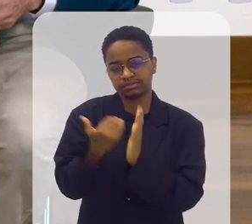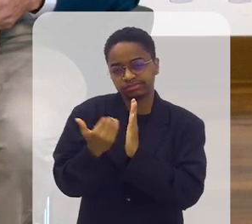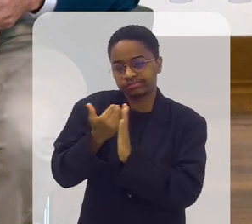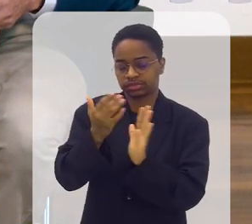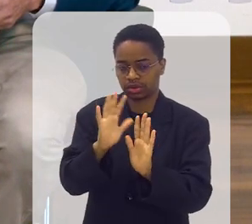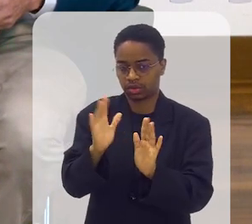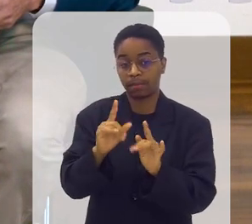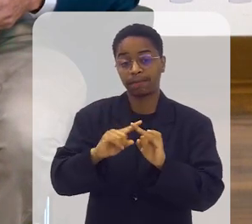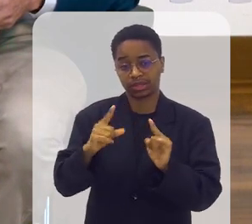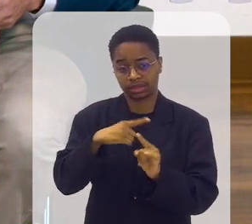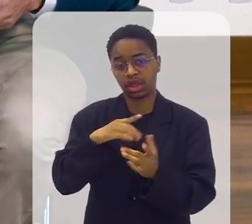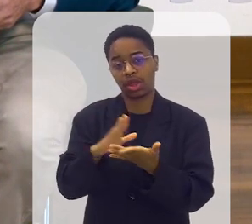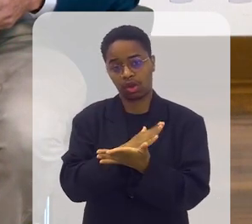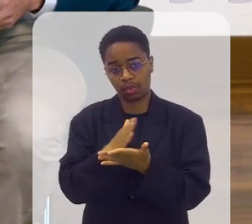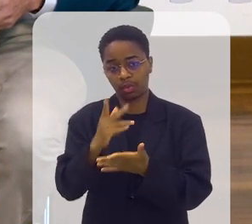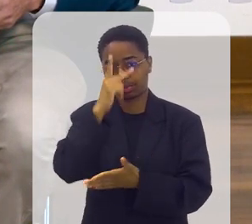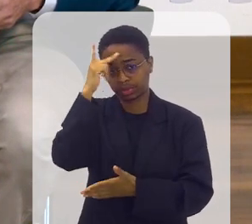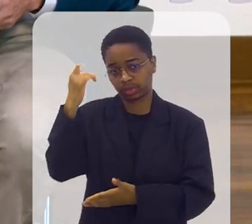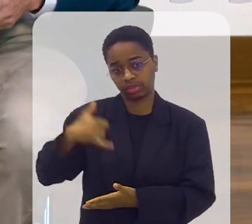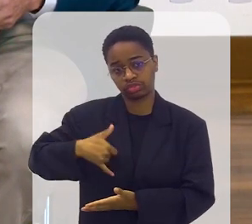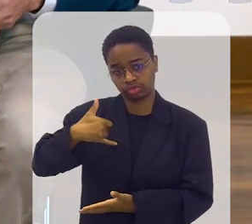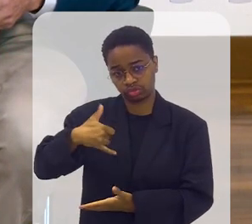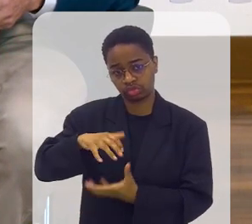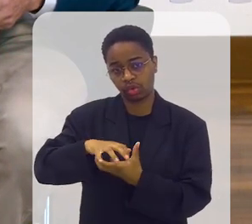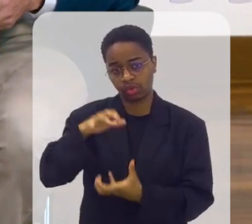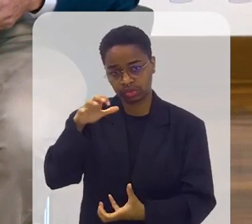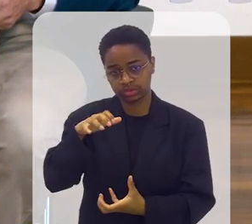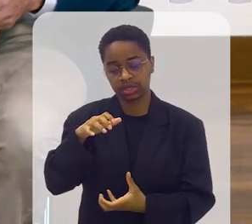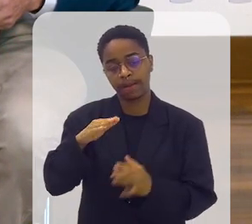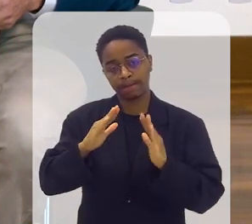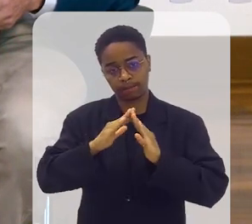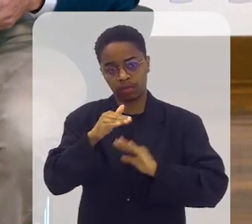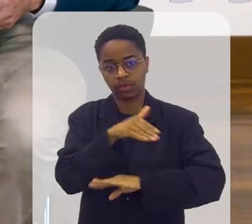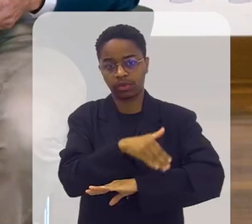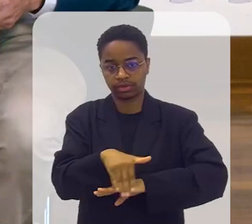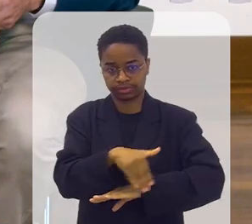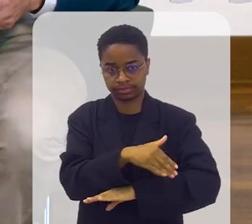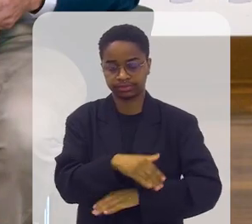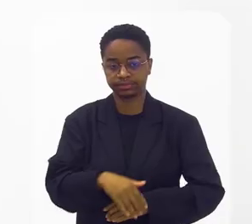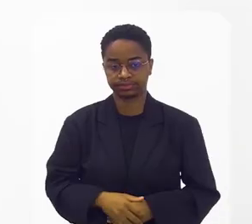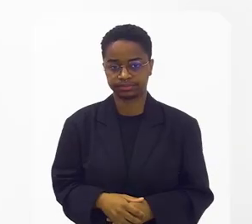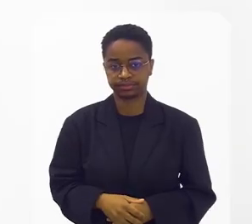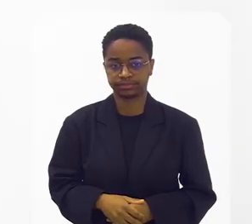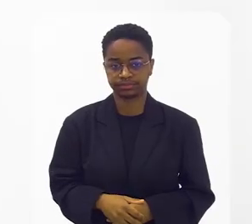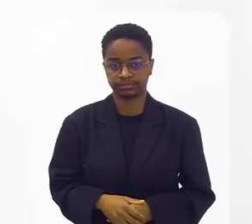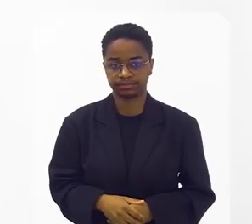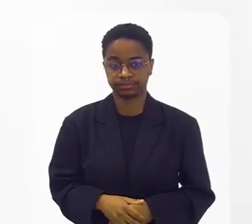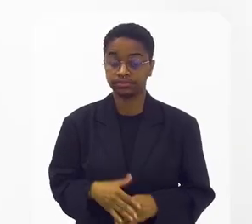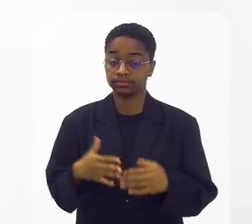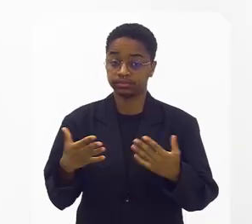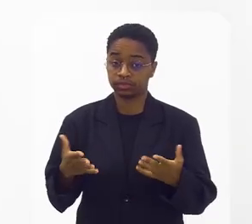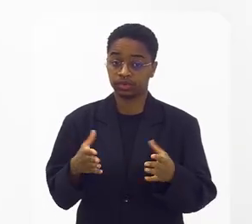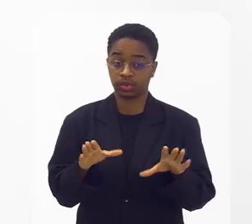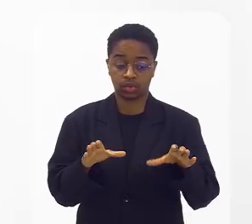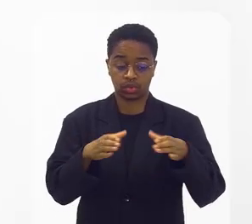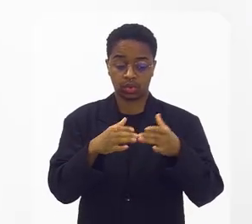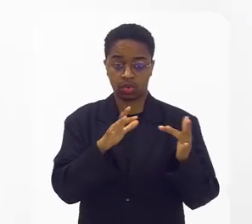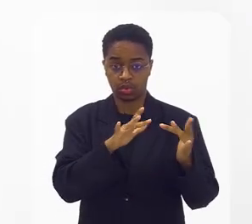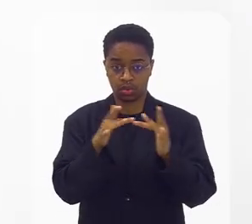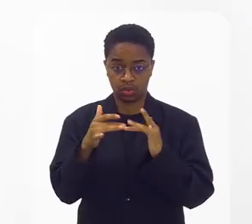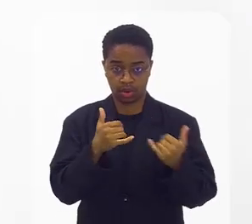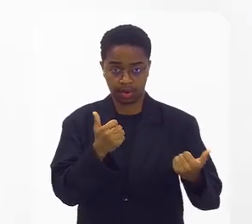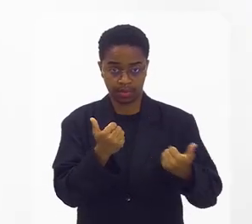elevadas, mas nós temos pessoas idosas em situação de rua. E essa rede de